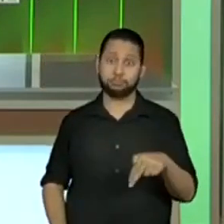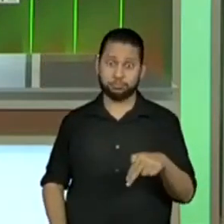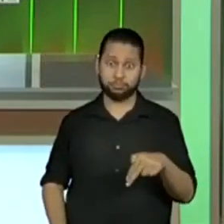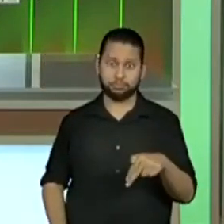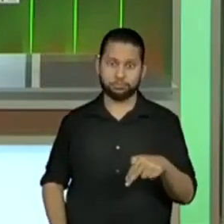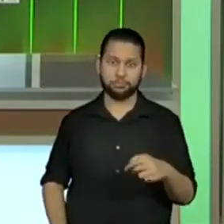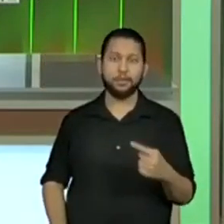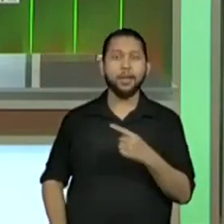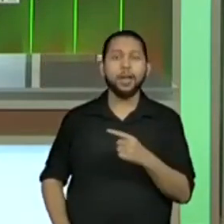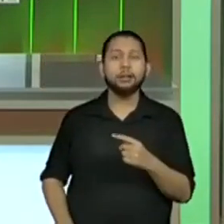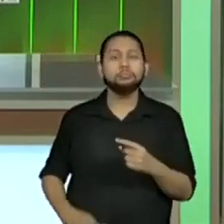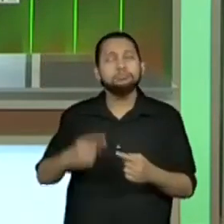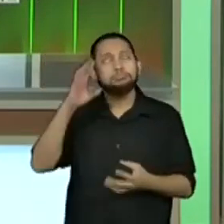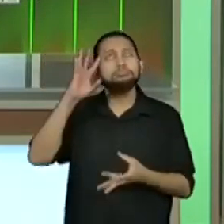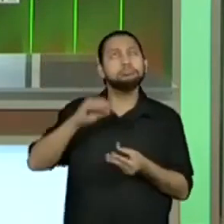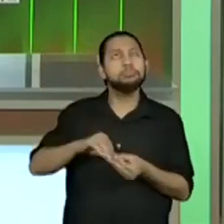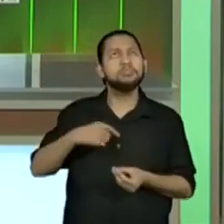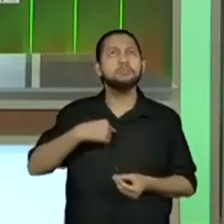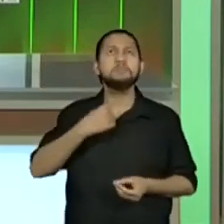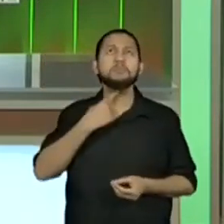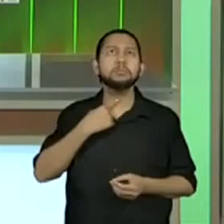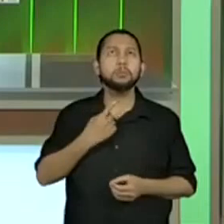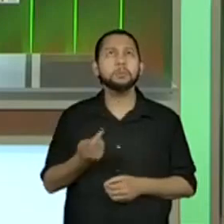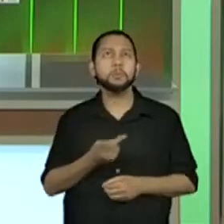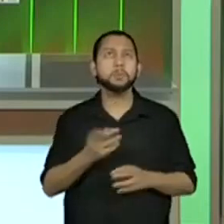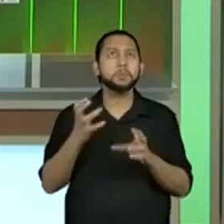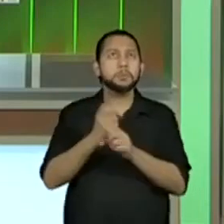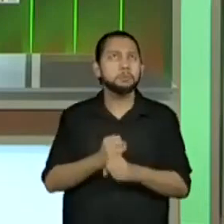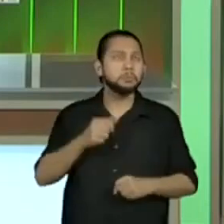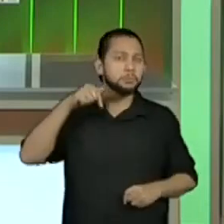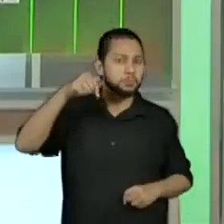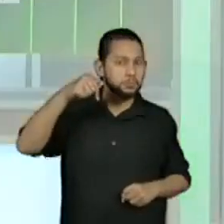O Renan, deixa eu registrar aqui,